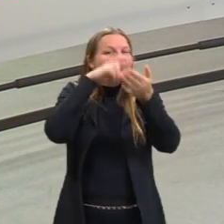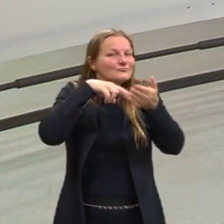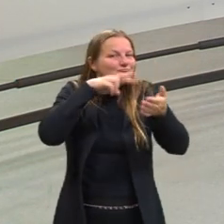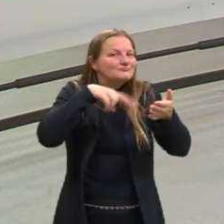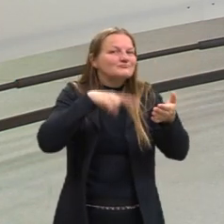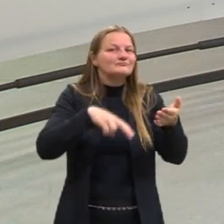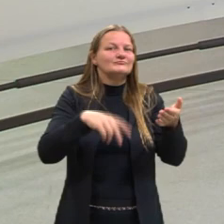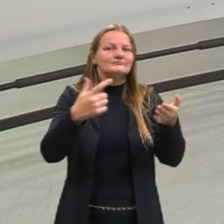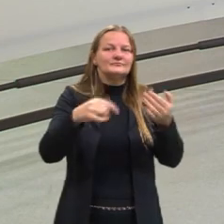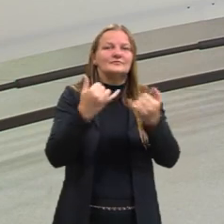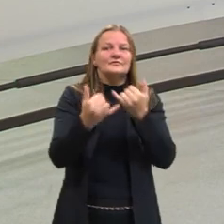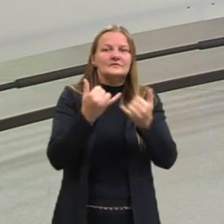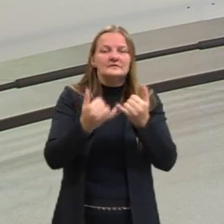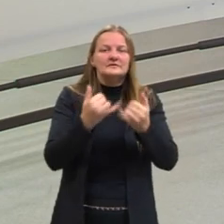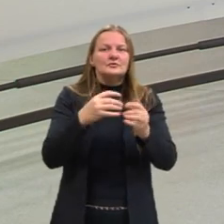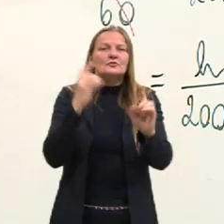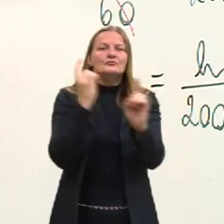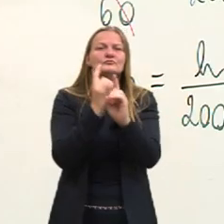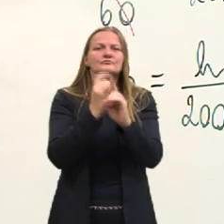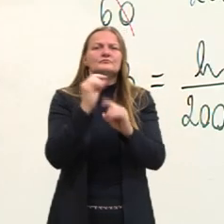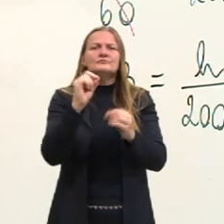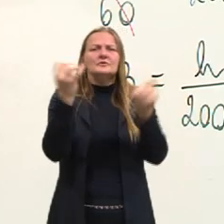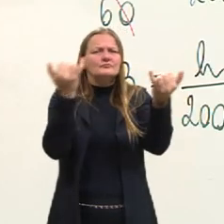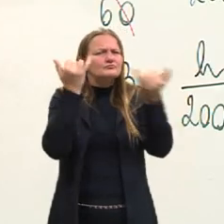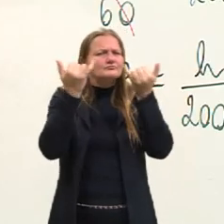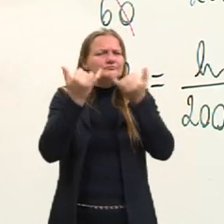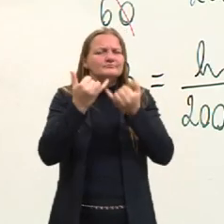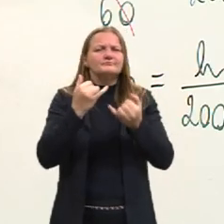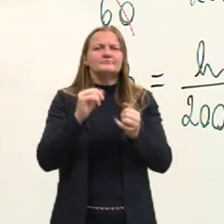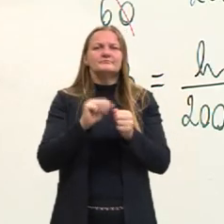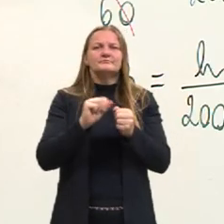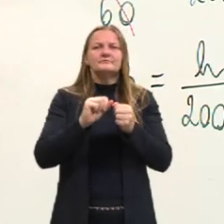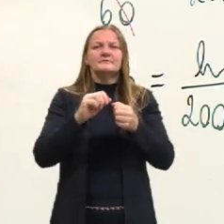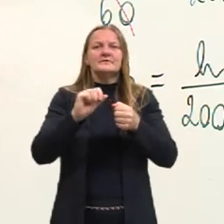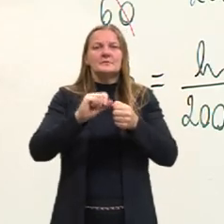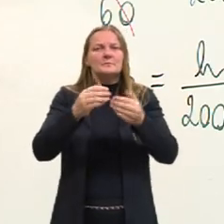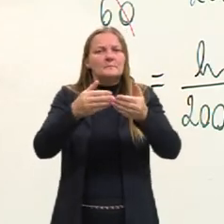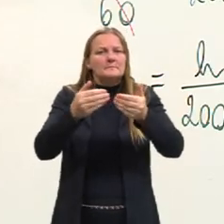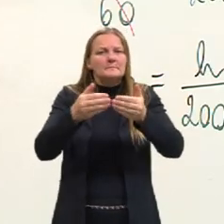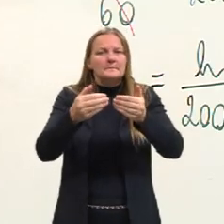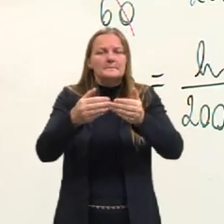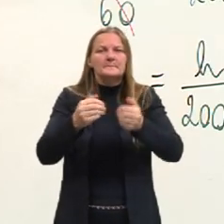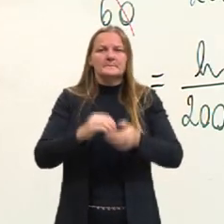retomar aqui e achar, então, o que o enunciado, o o exercício está realmente nos pedindo.